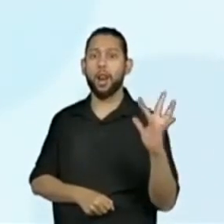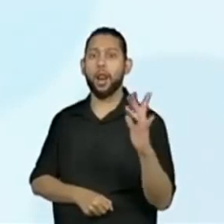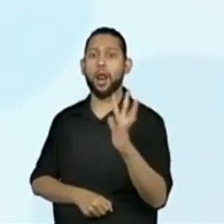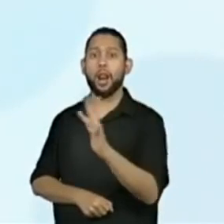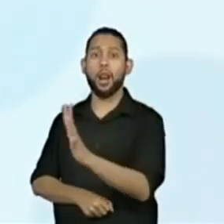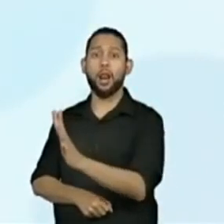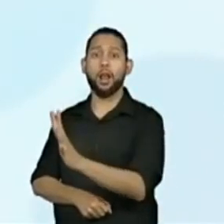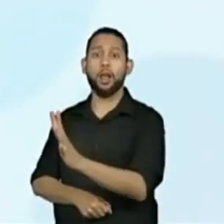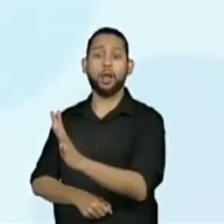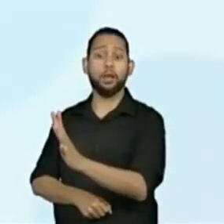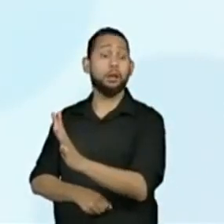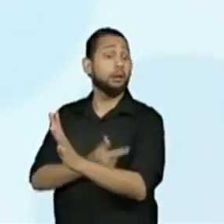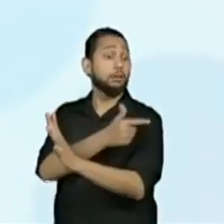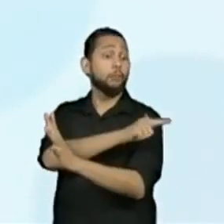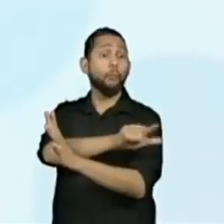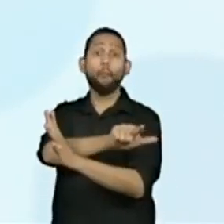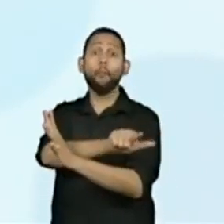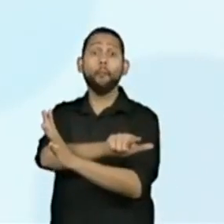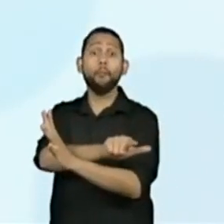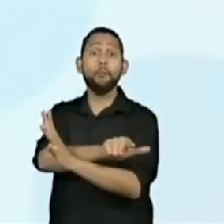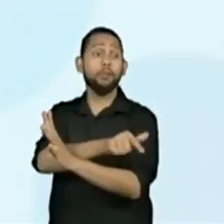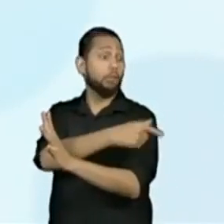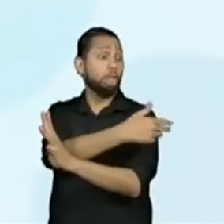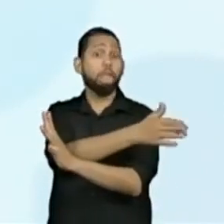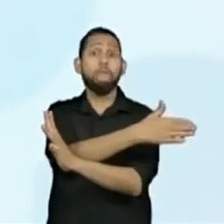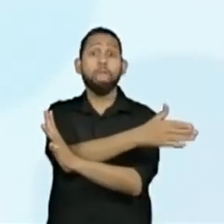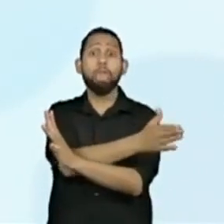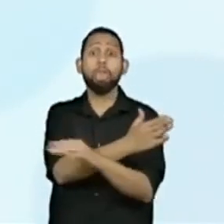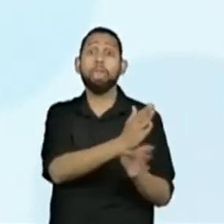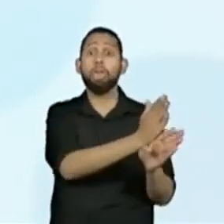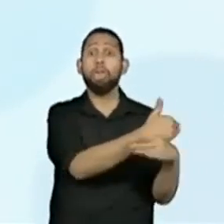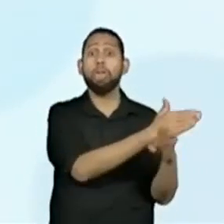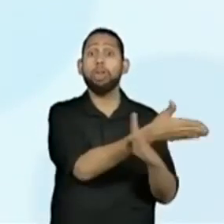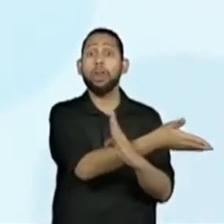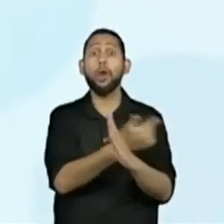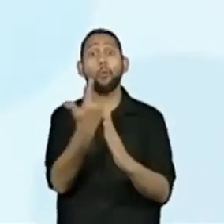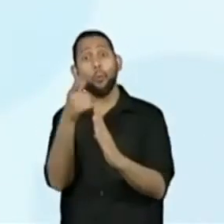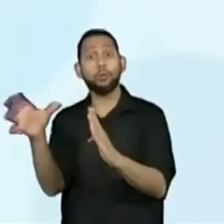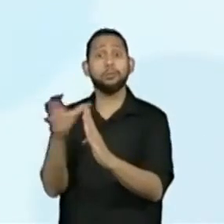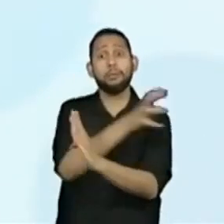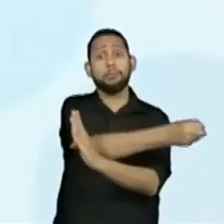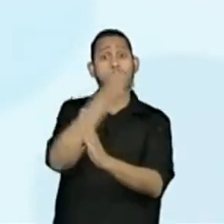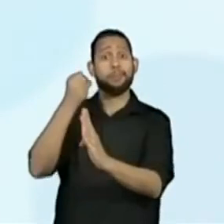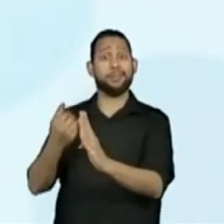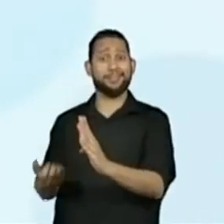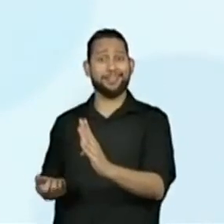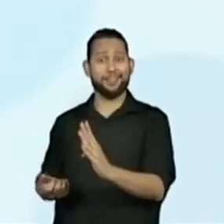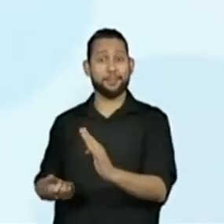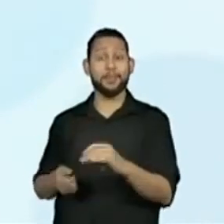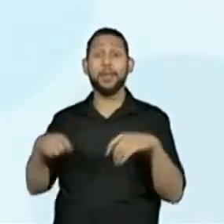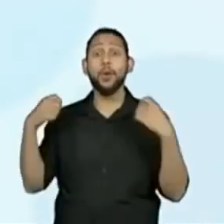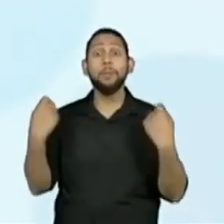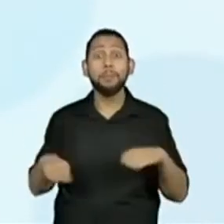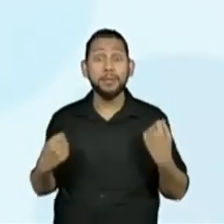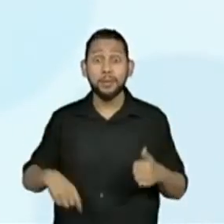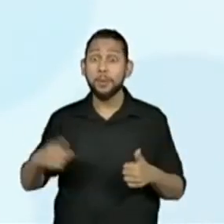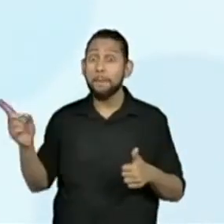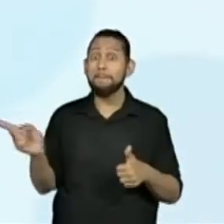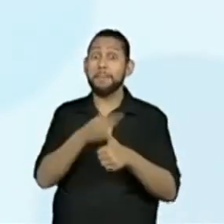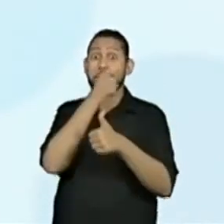para defender o seu campo. Ganha a equipe que resgatar